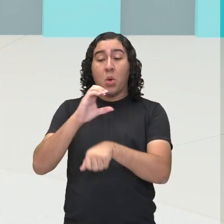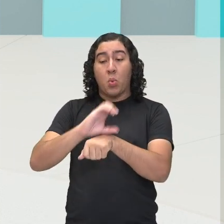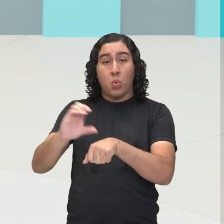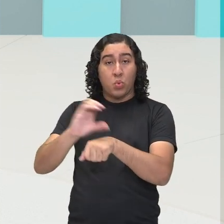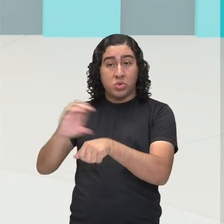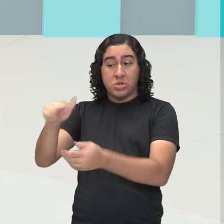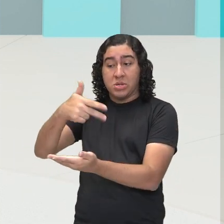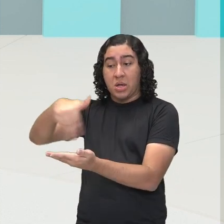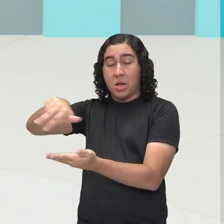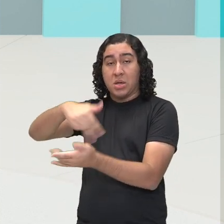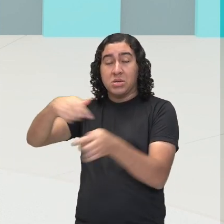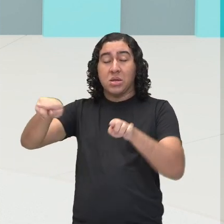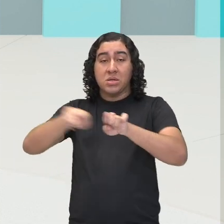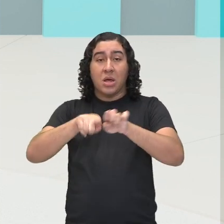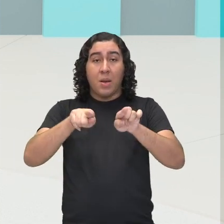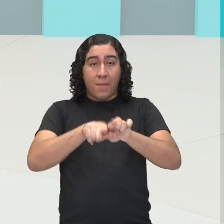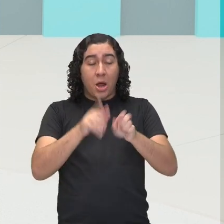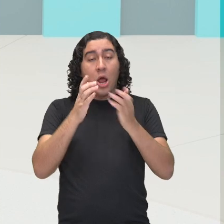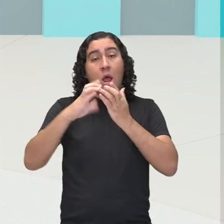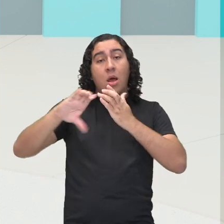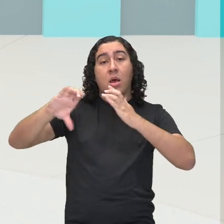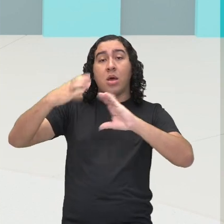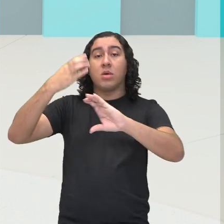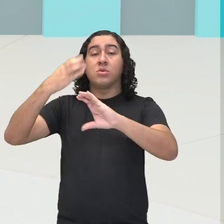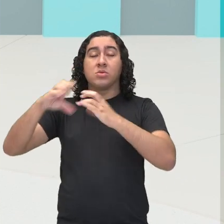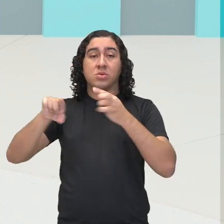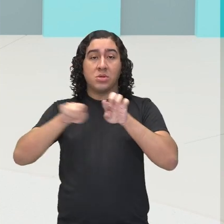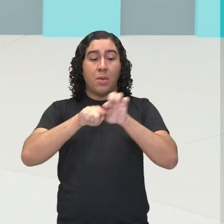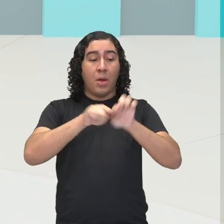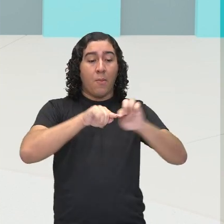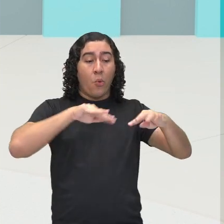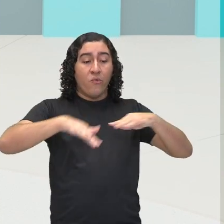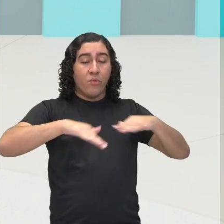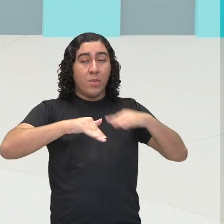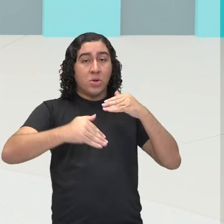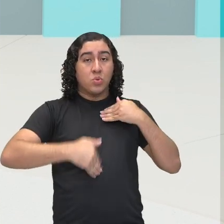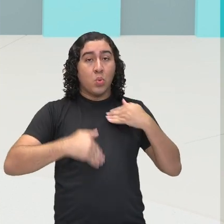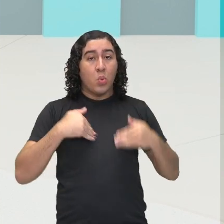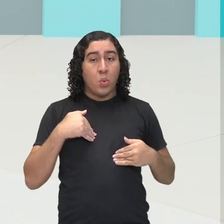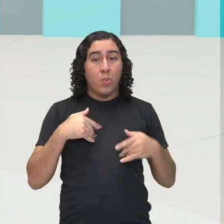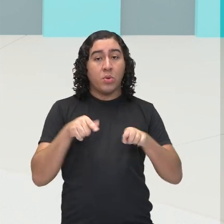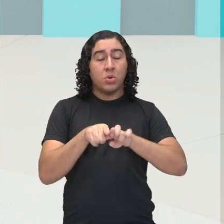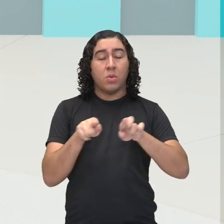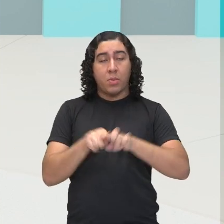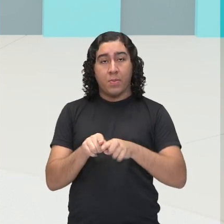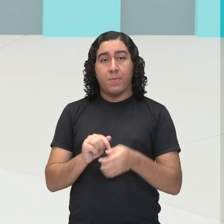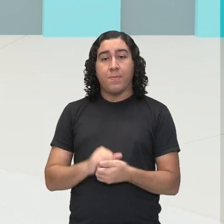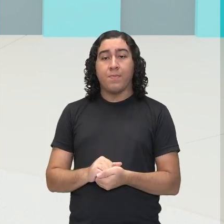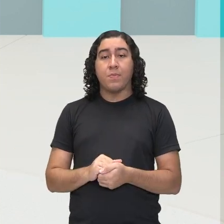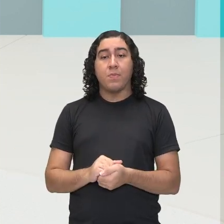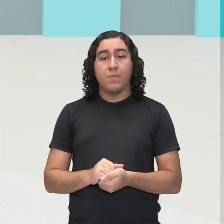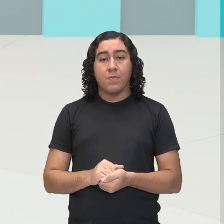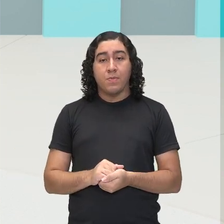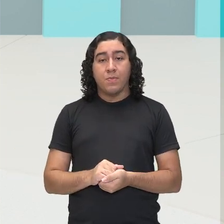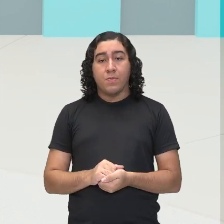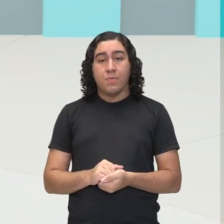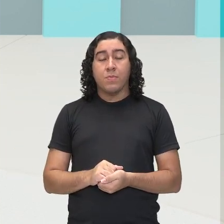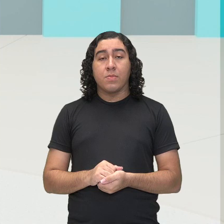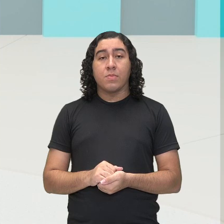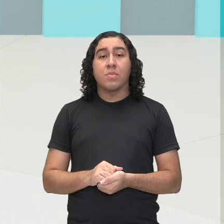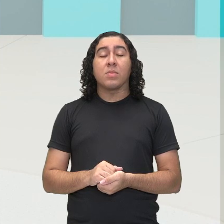canto, para a gestualidade, pela produção e apreciação de